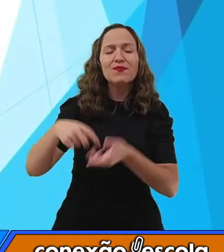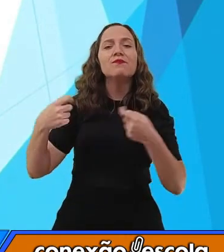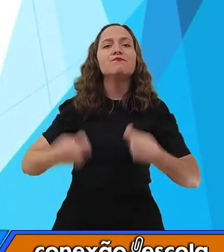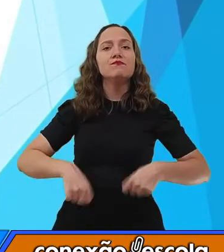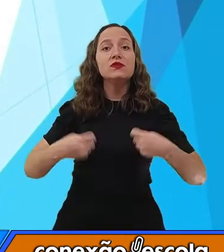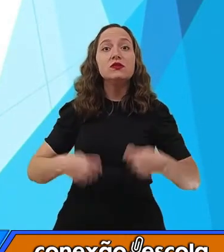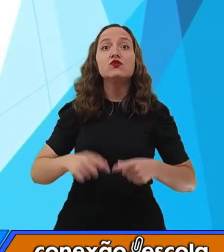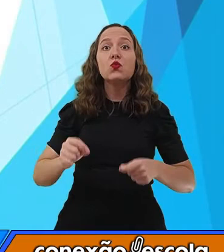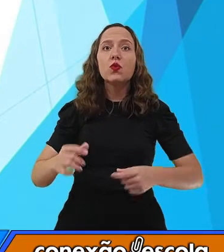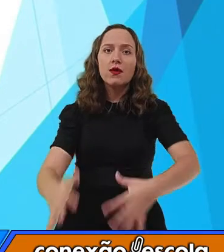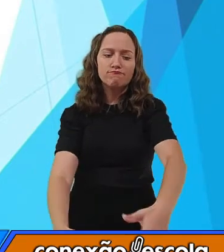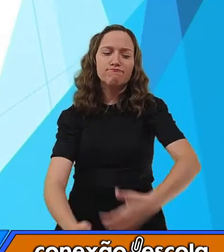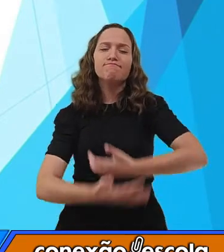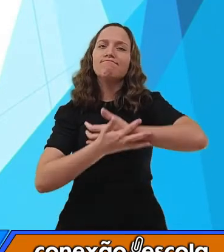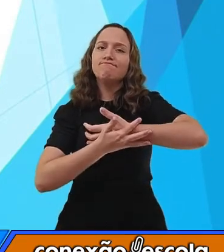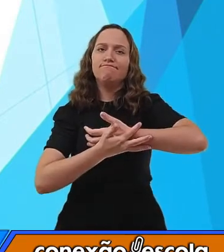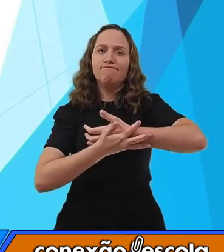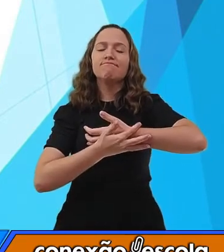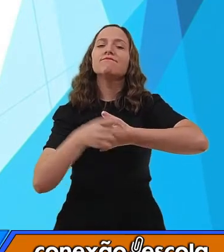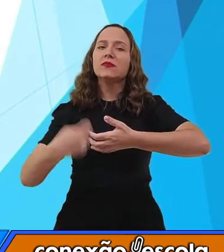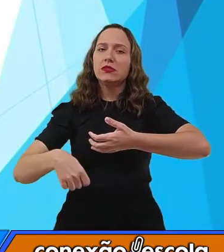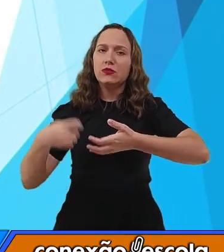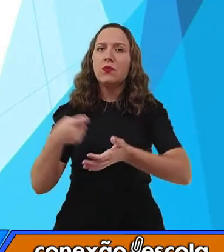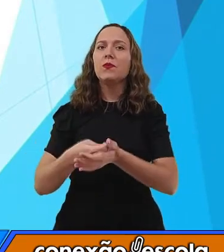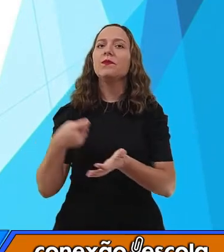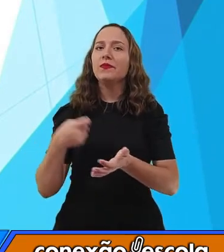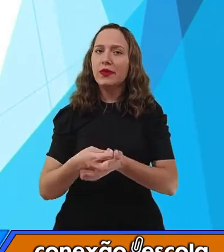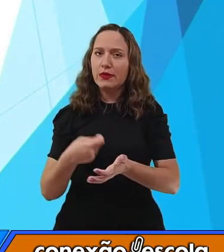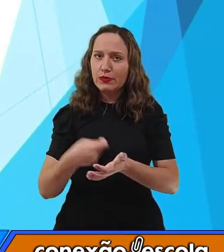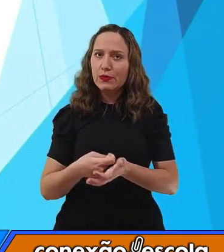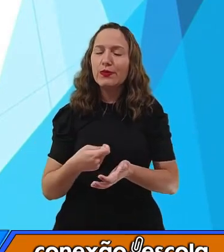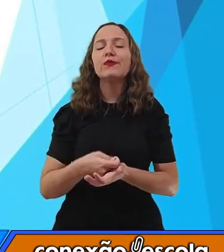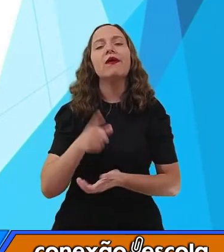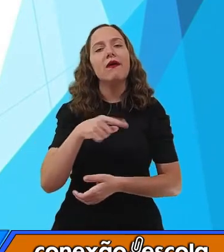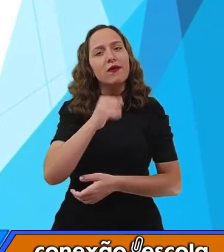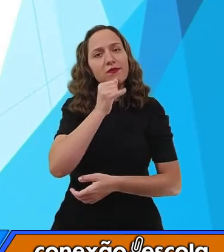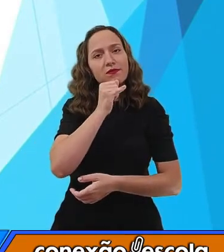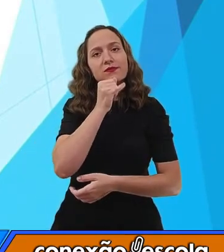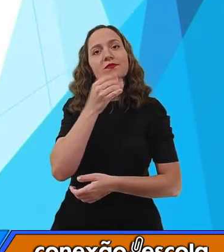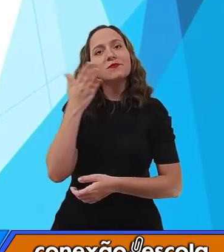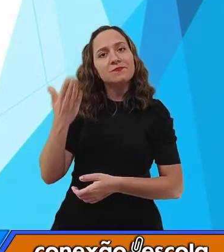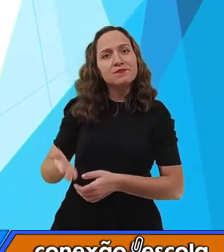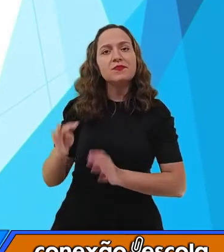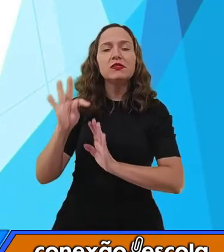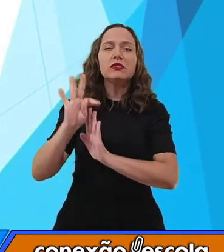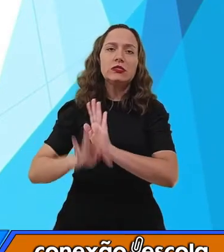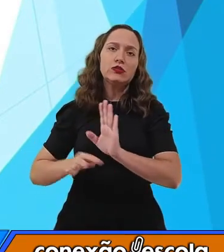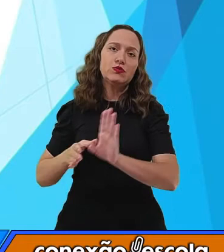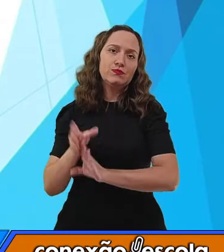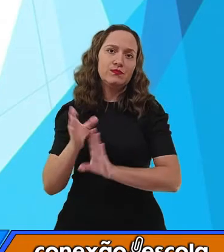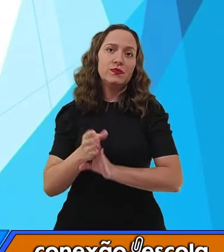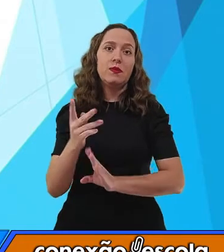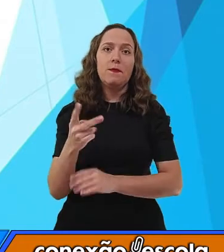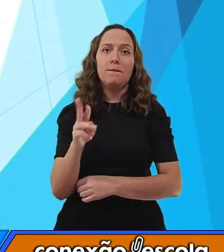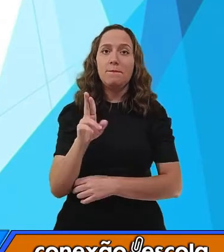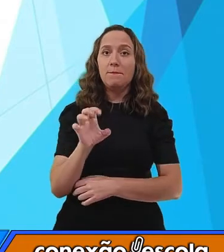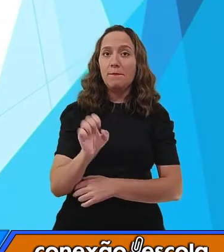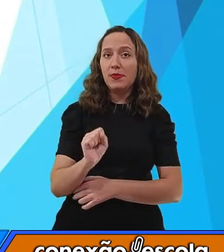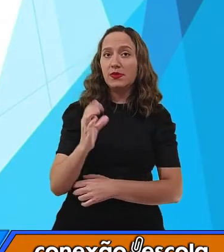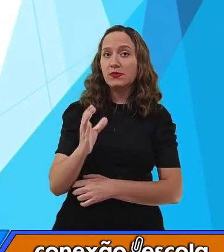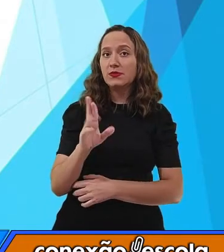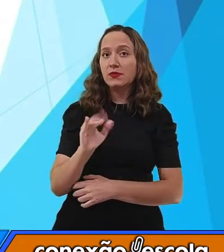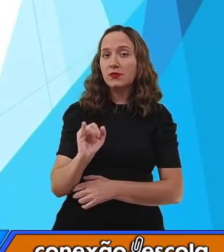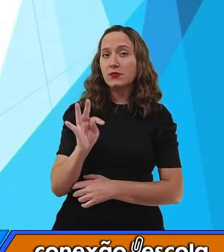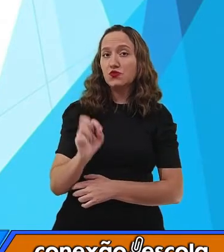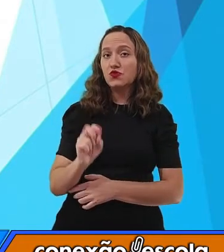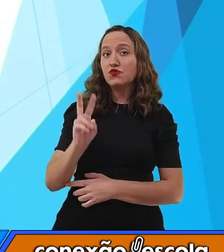no colo, tá? Então, outro exemplo de texto prescritivo, tá? A